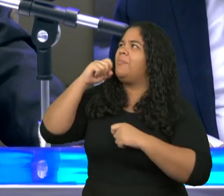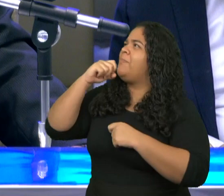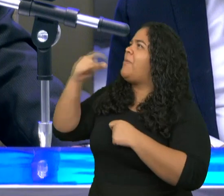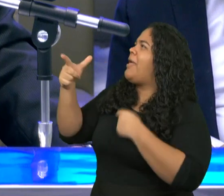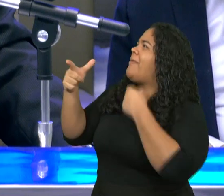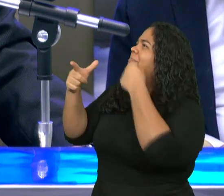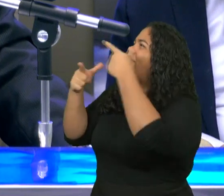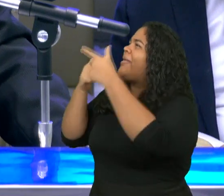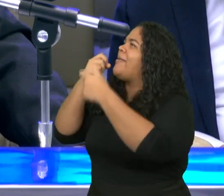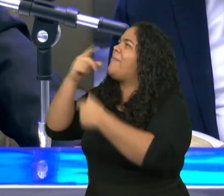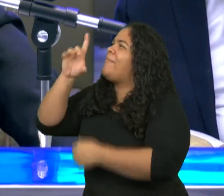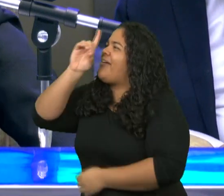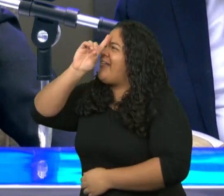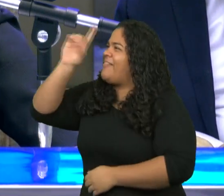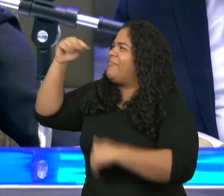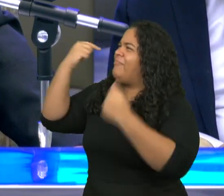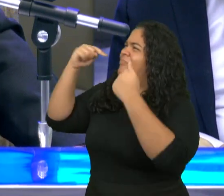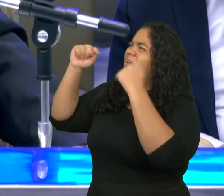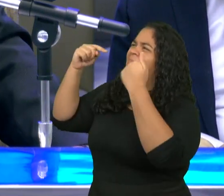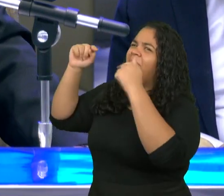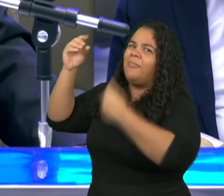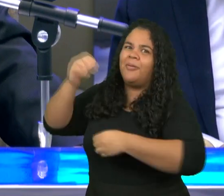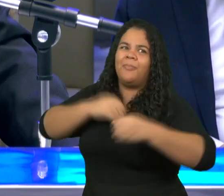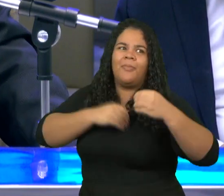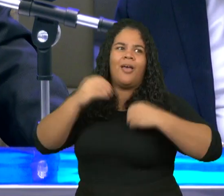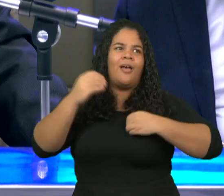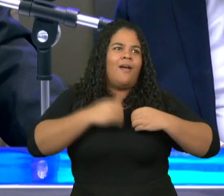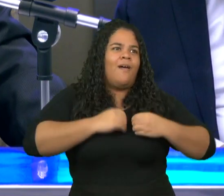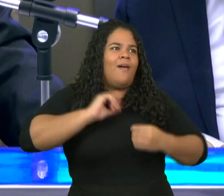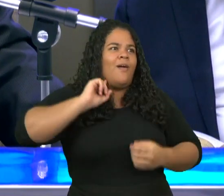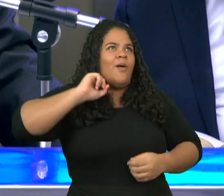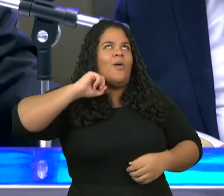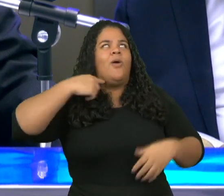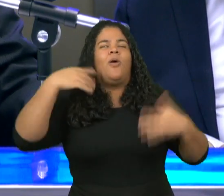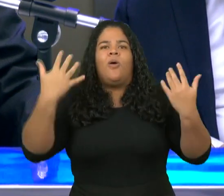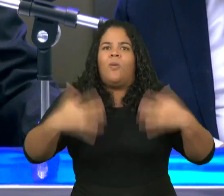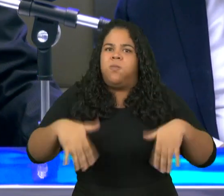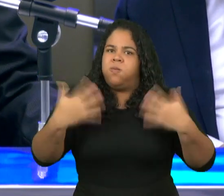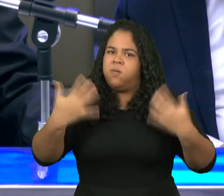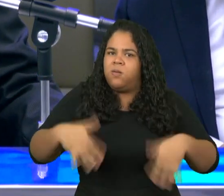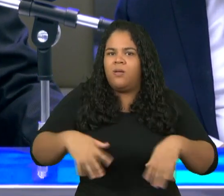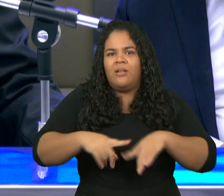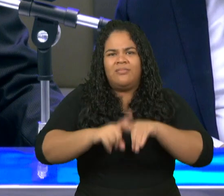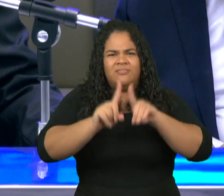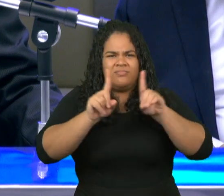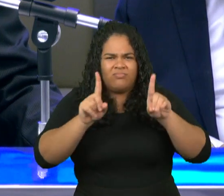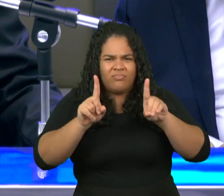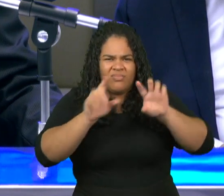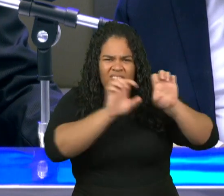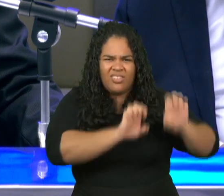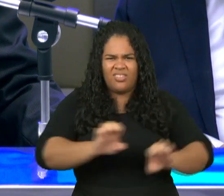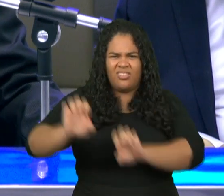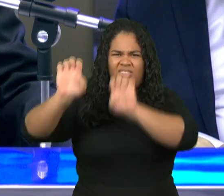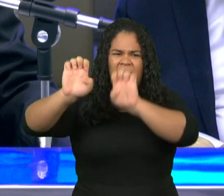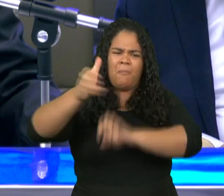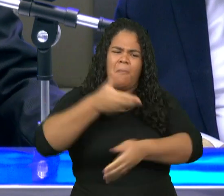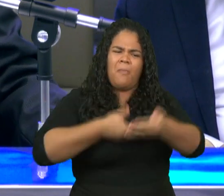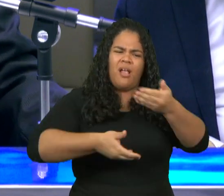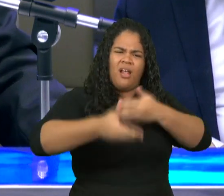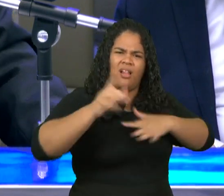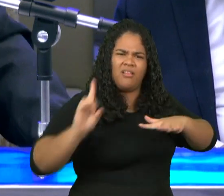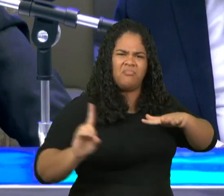cometiam pecados horrorosos mas Enoque não participava disso